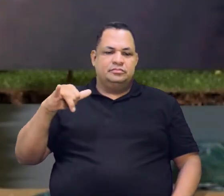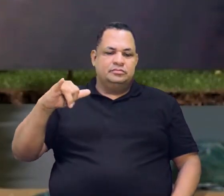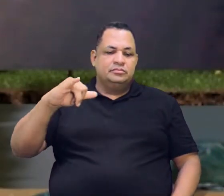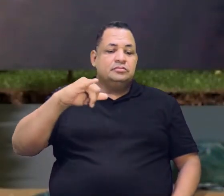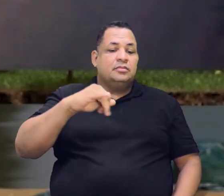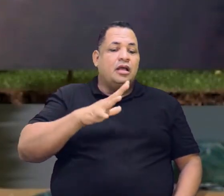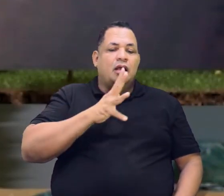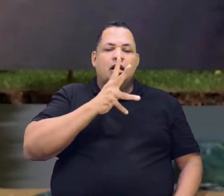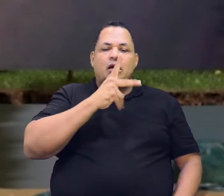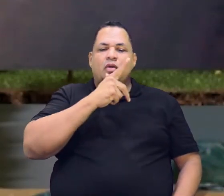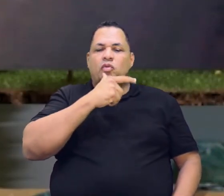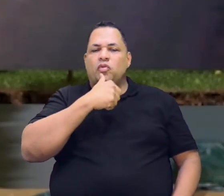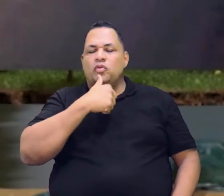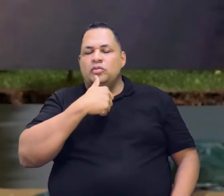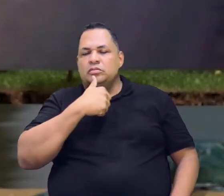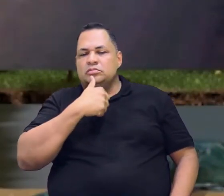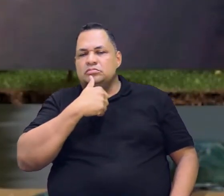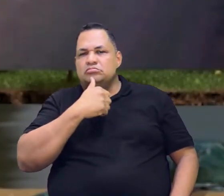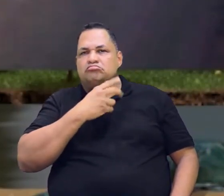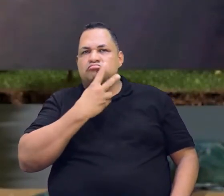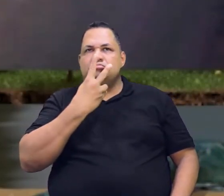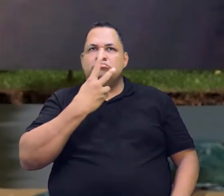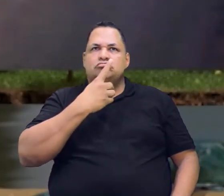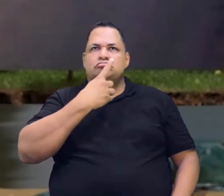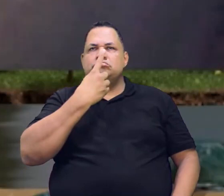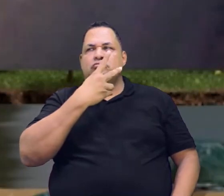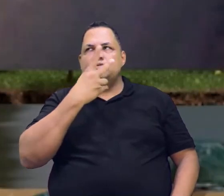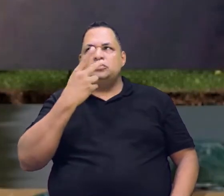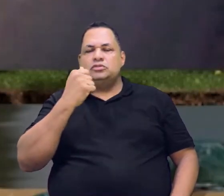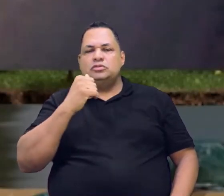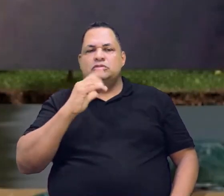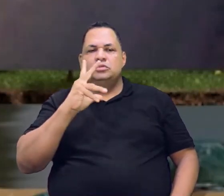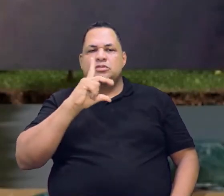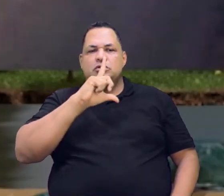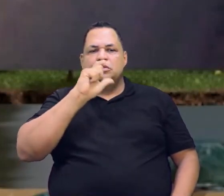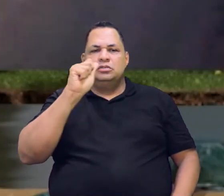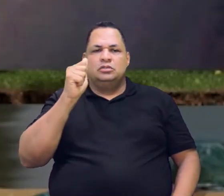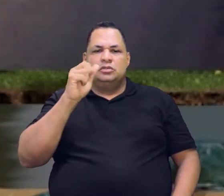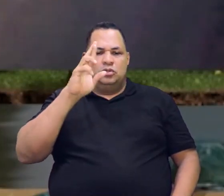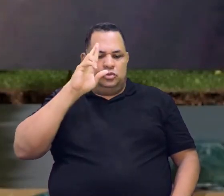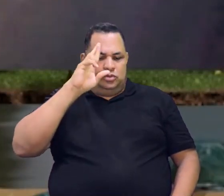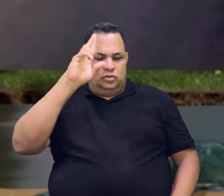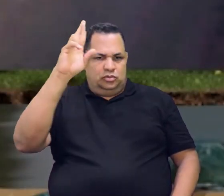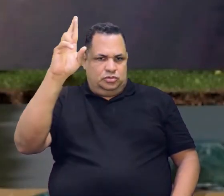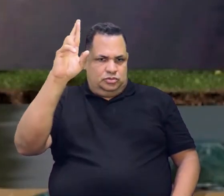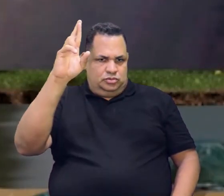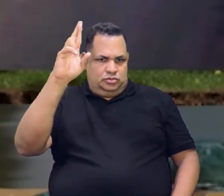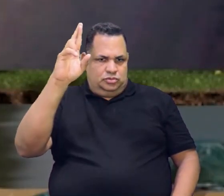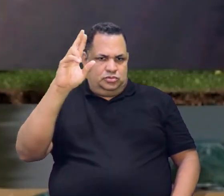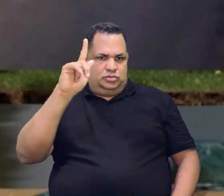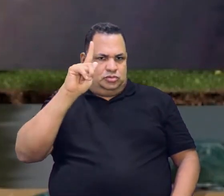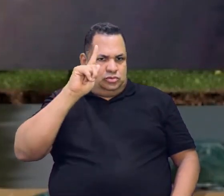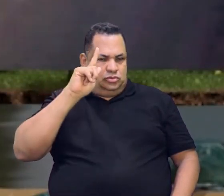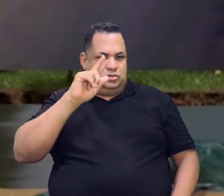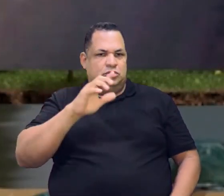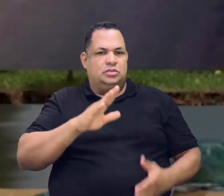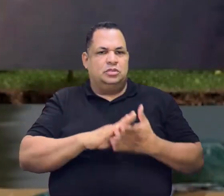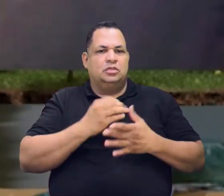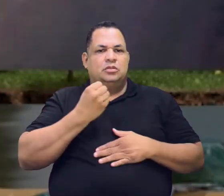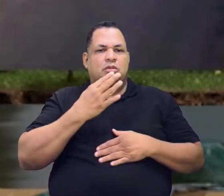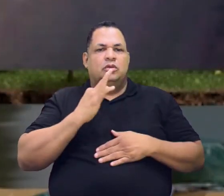uns dois dias, três dias, fazendo filmagem aí dentro. O gerente do Bom Futuro